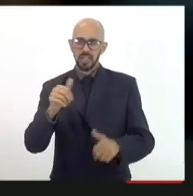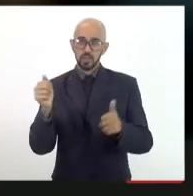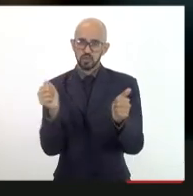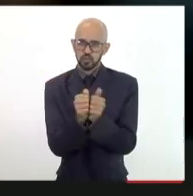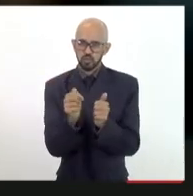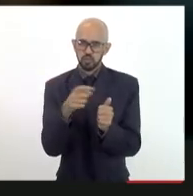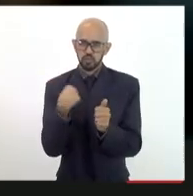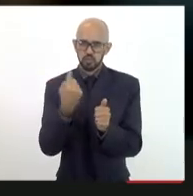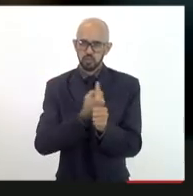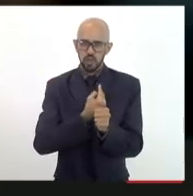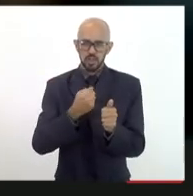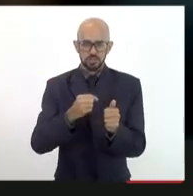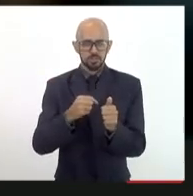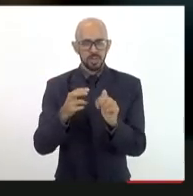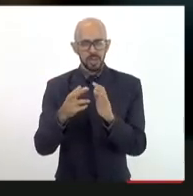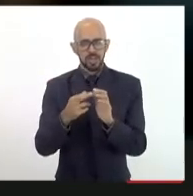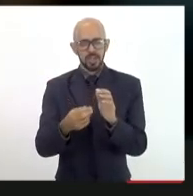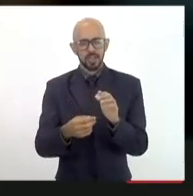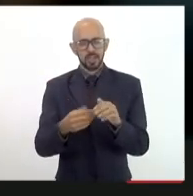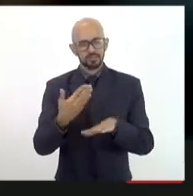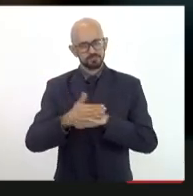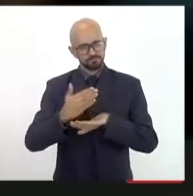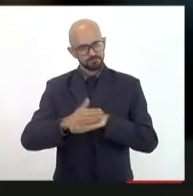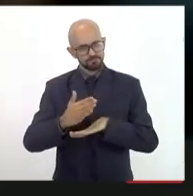autonomia universitária que a gente vai conseguir Jandira